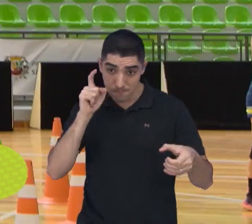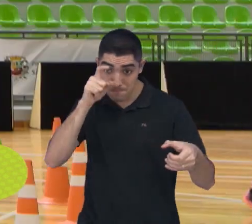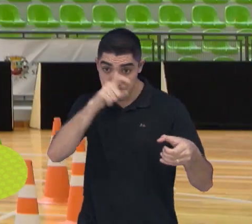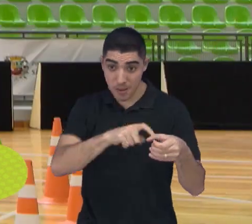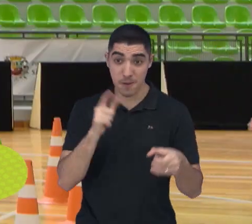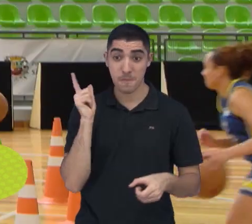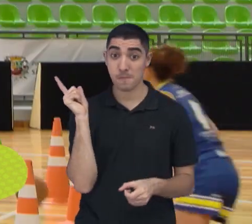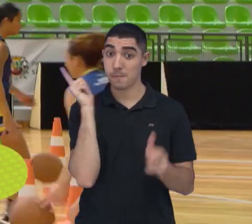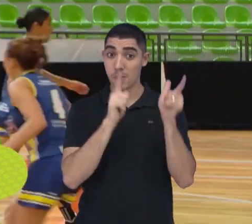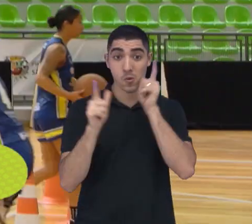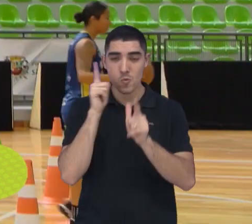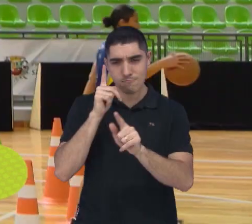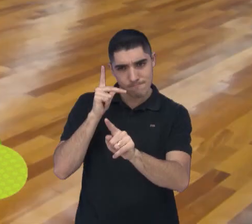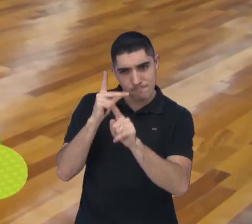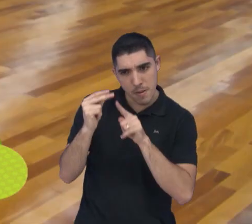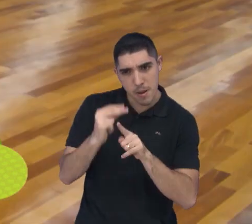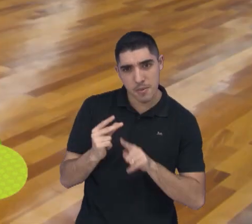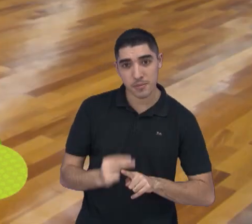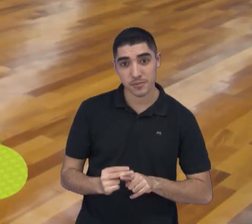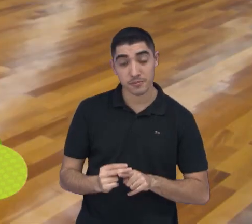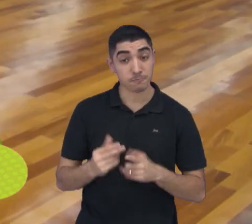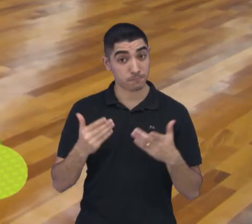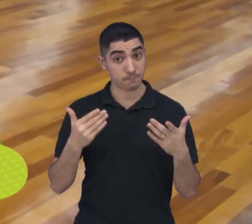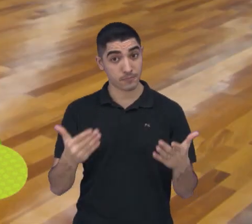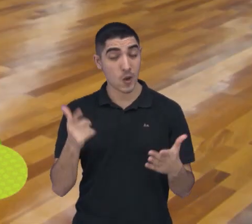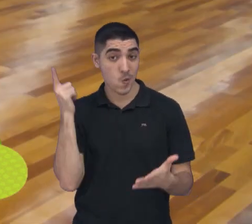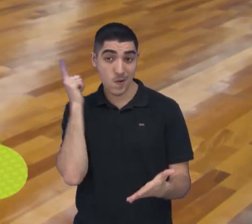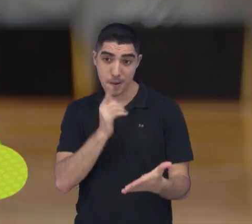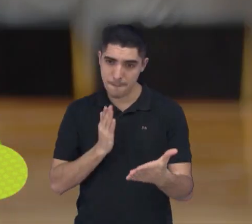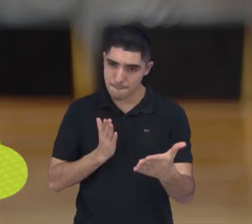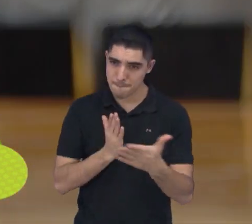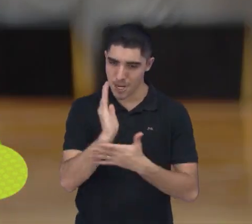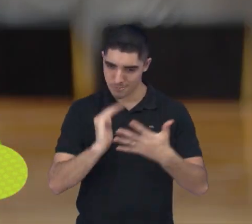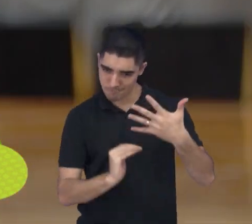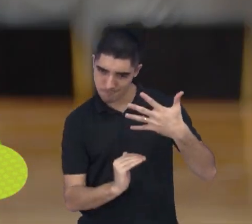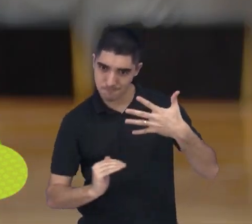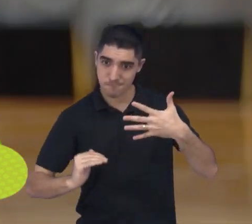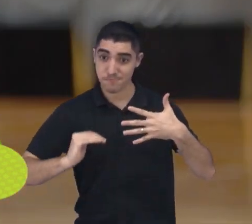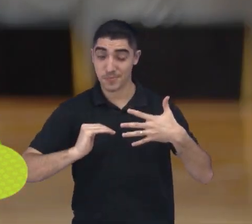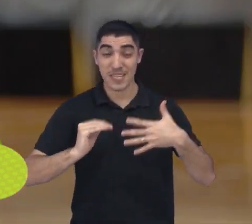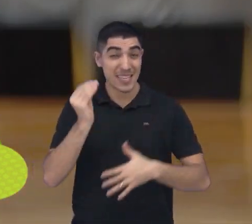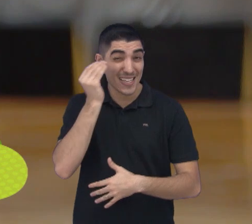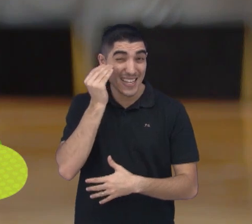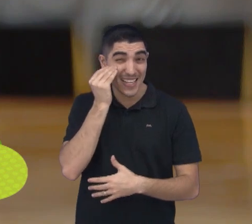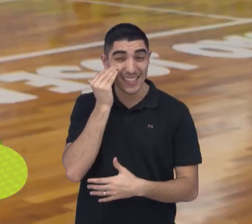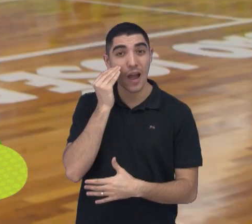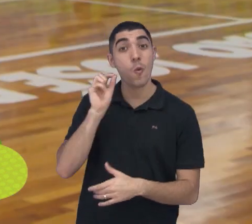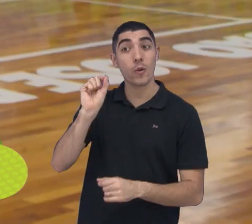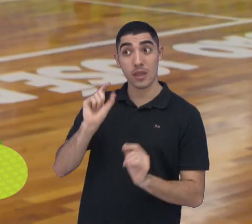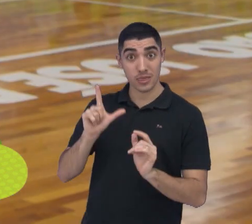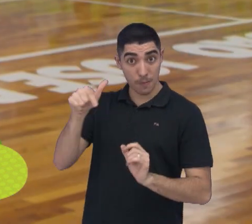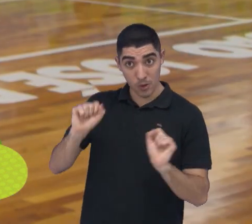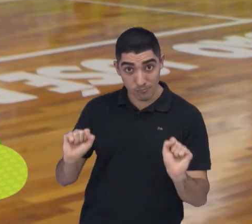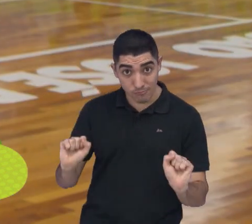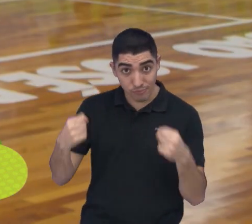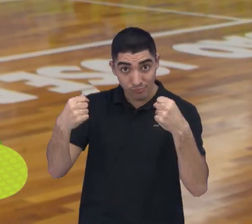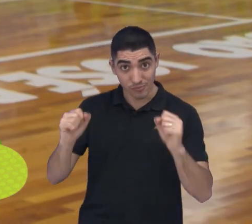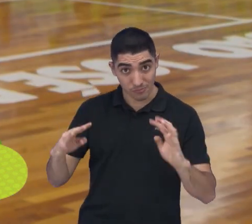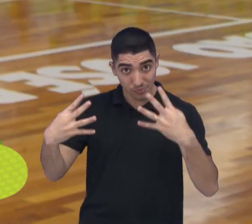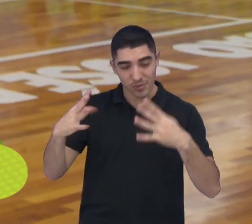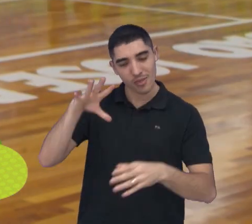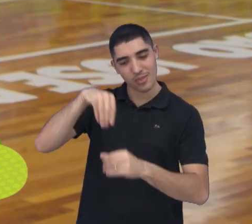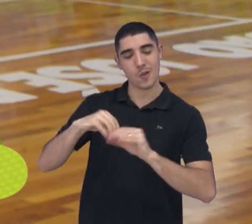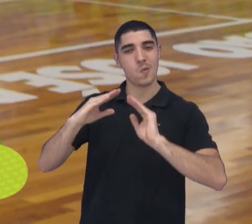o time alcance o objetivo, classificar bem e tentar decidir em casa os playoffs. Eu acho que a gente sempre